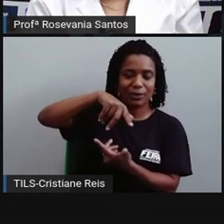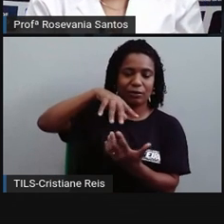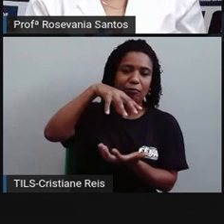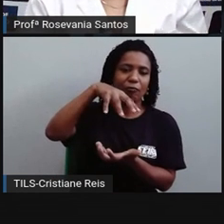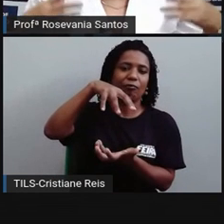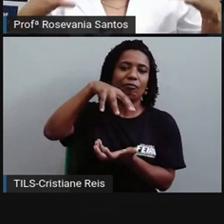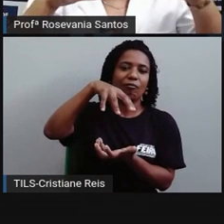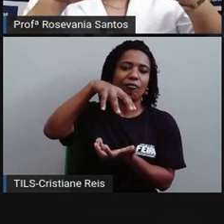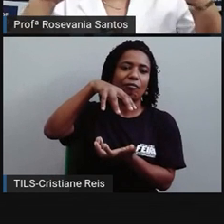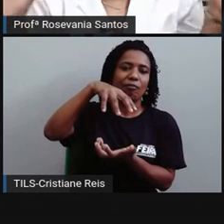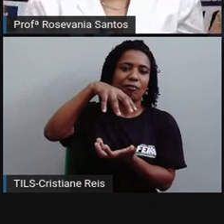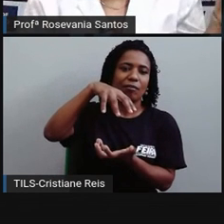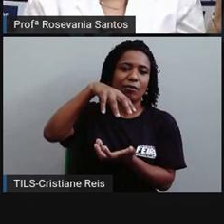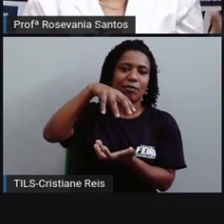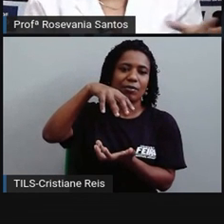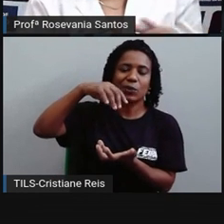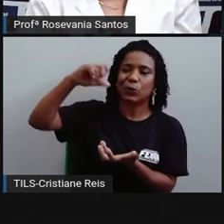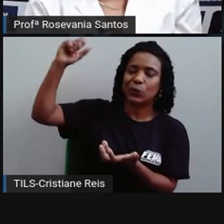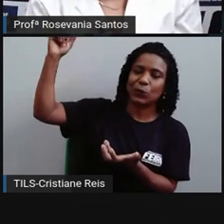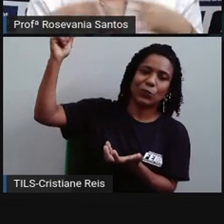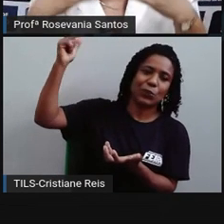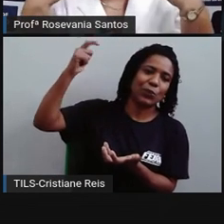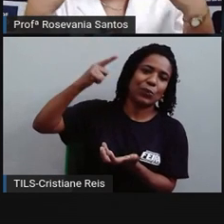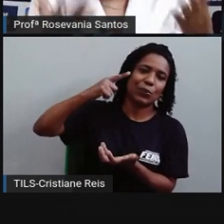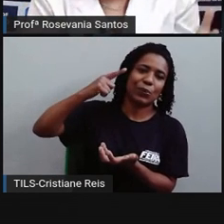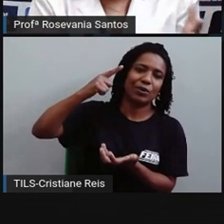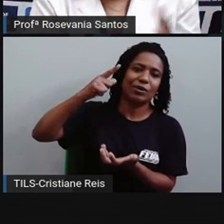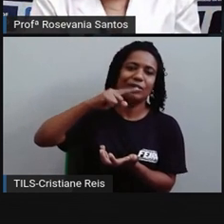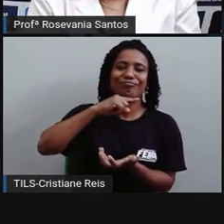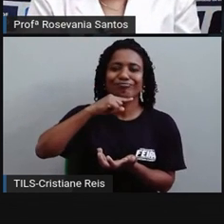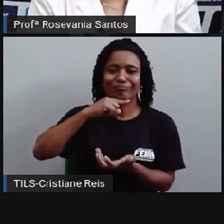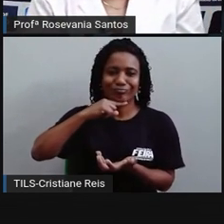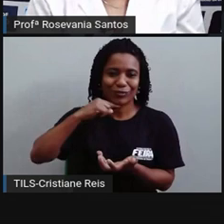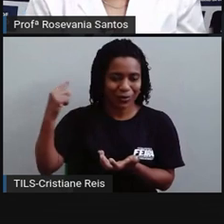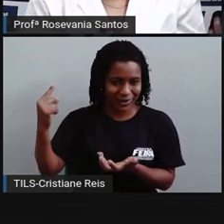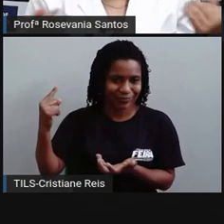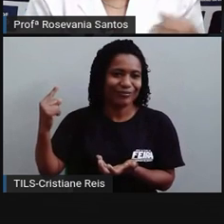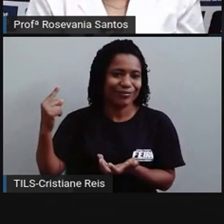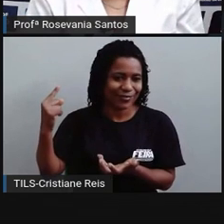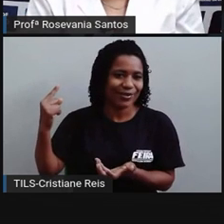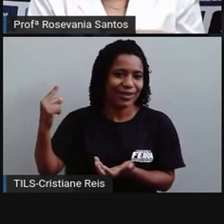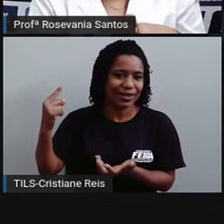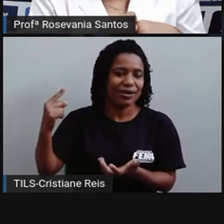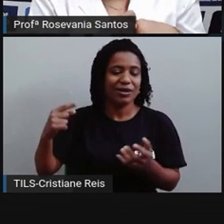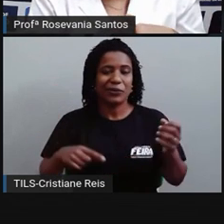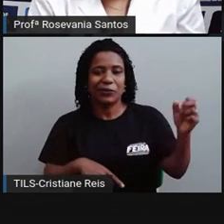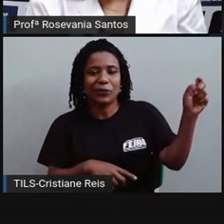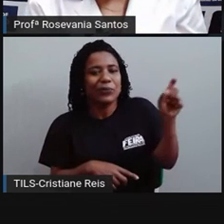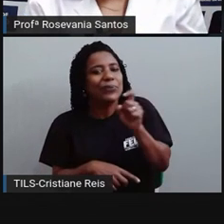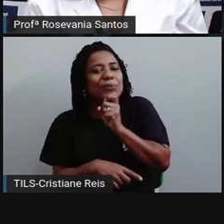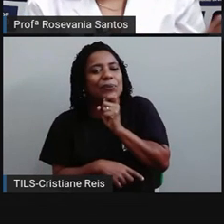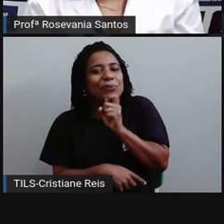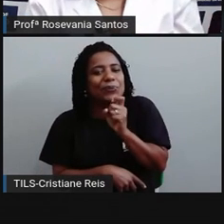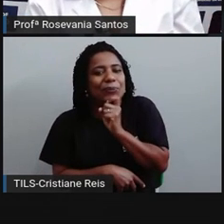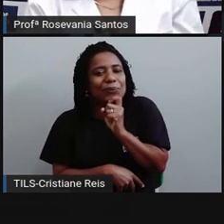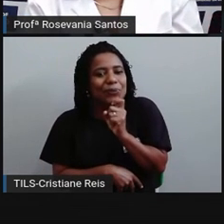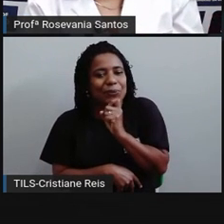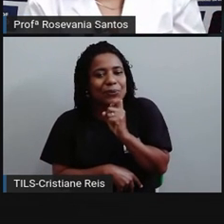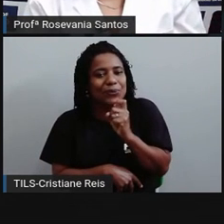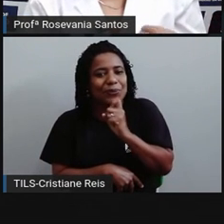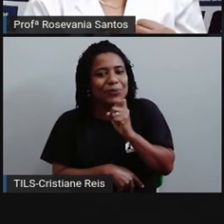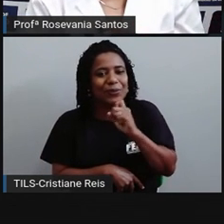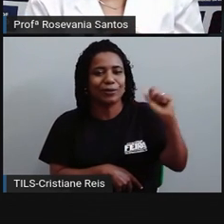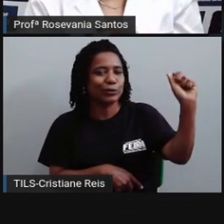parada, queimaria um lado porque estaria exposto demais para o Sol e o outro lado esfriaria muito porque não teria